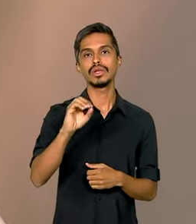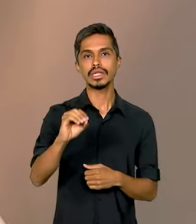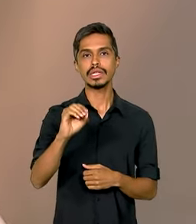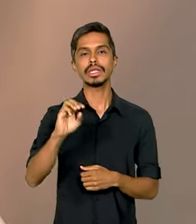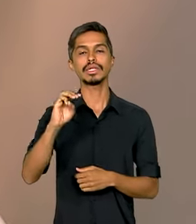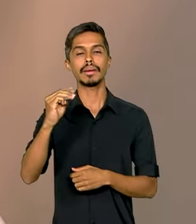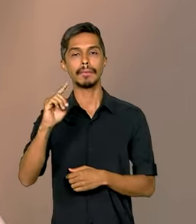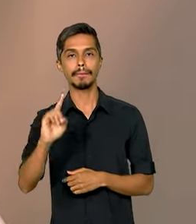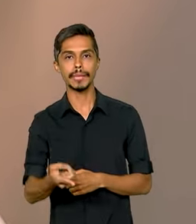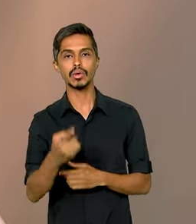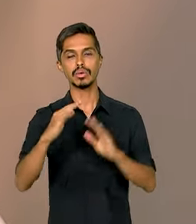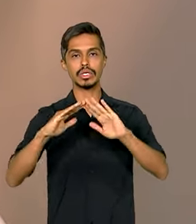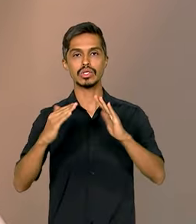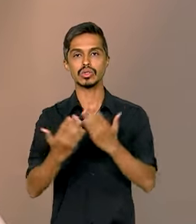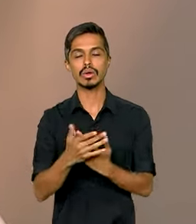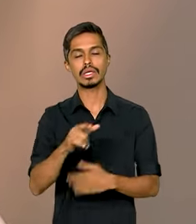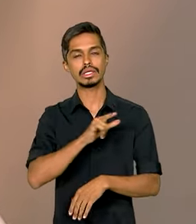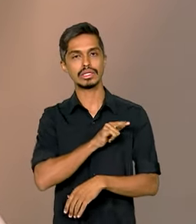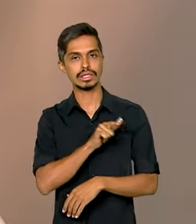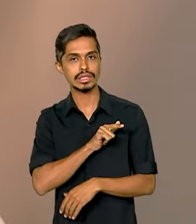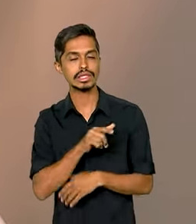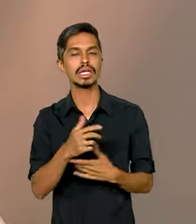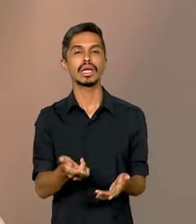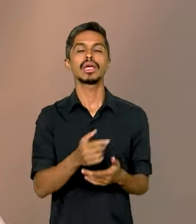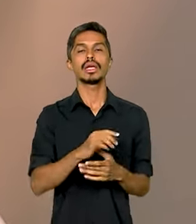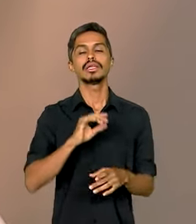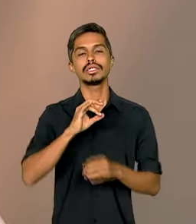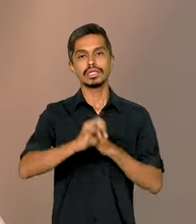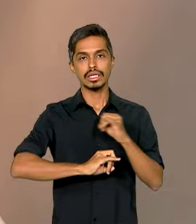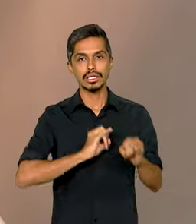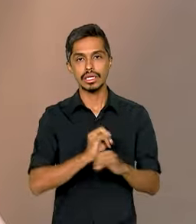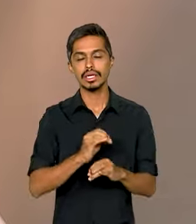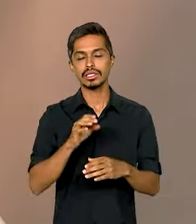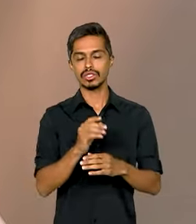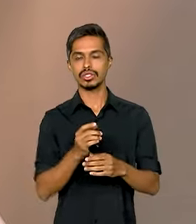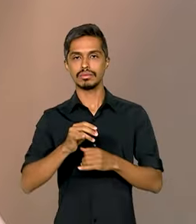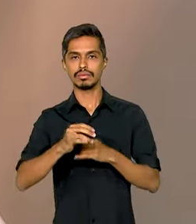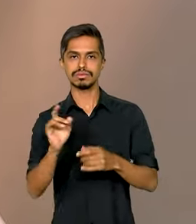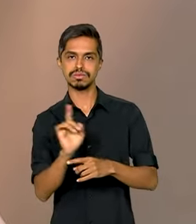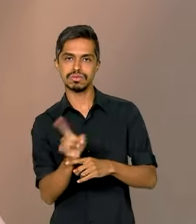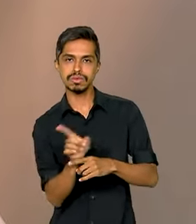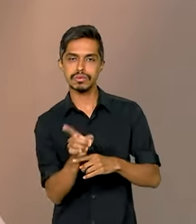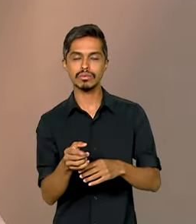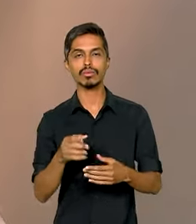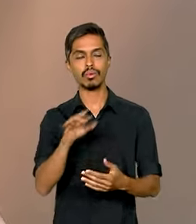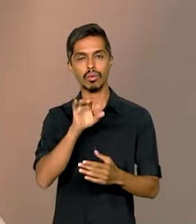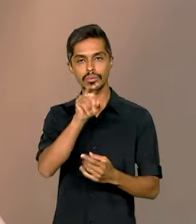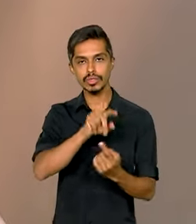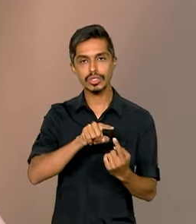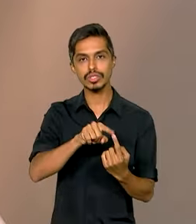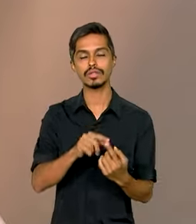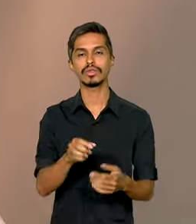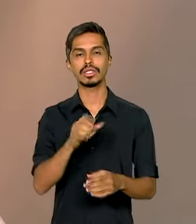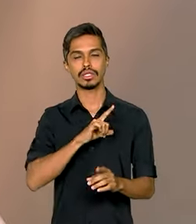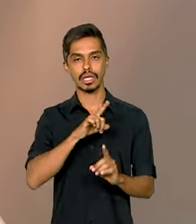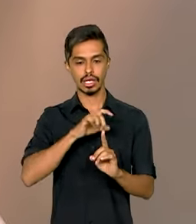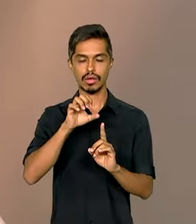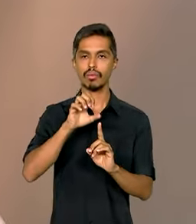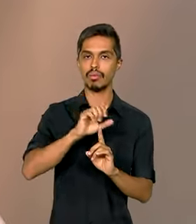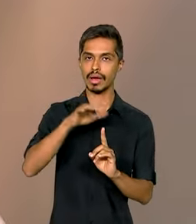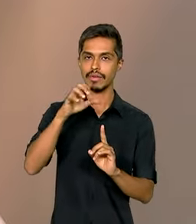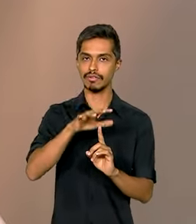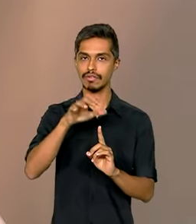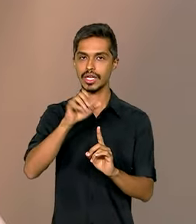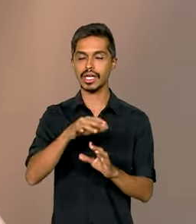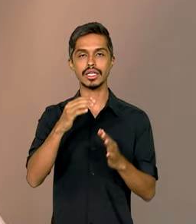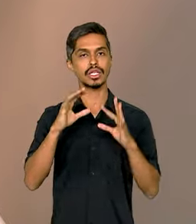terão internet com banda larga disponível para utilização com fins pedagógicos. O Wi-Fi em todas as escolas